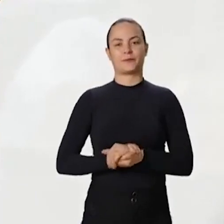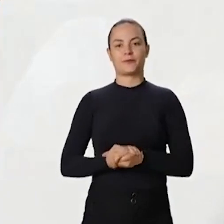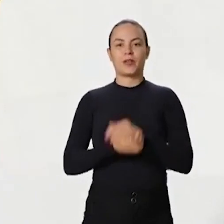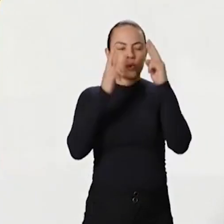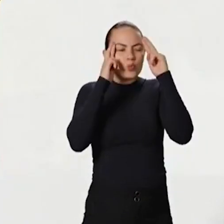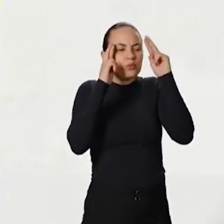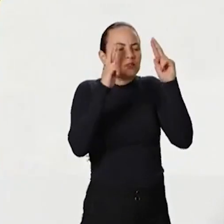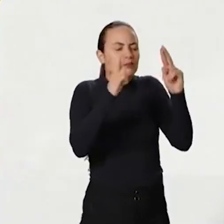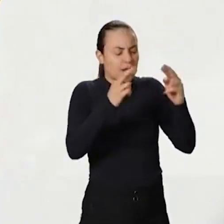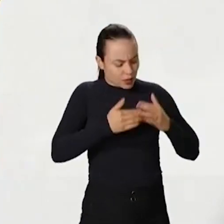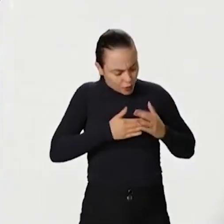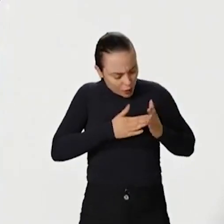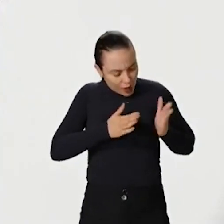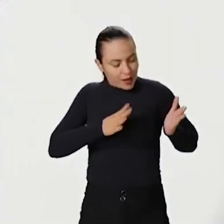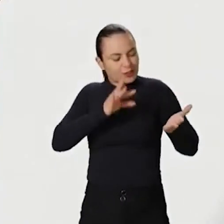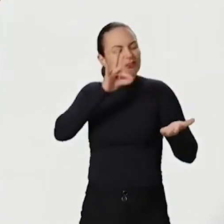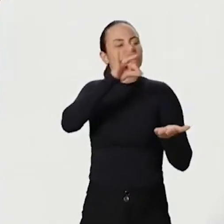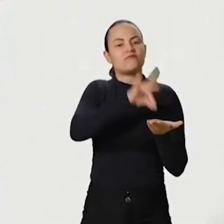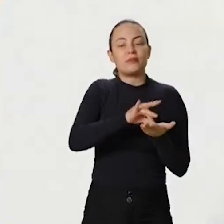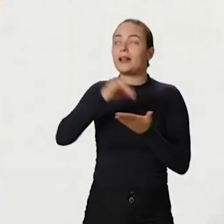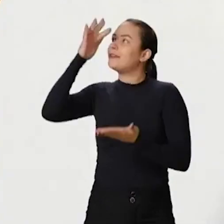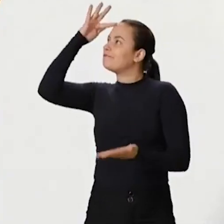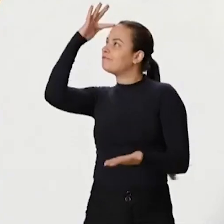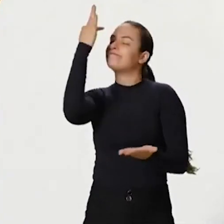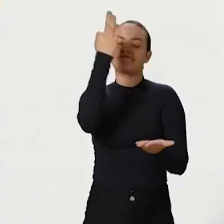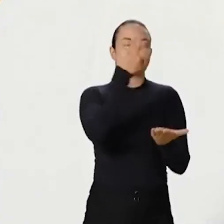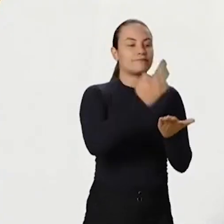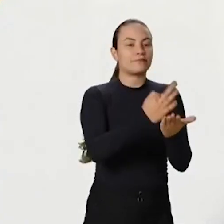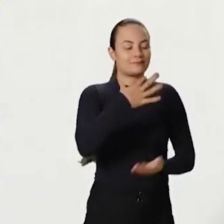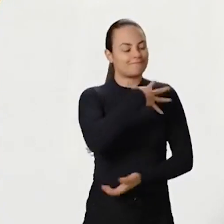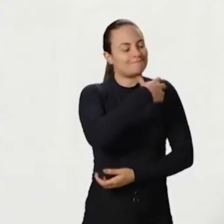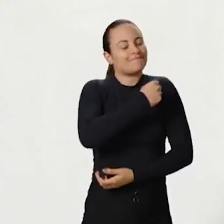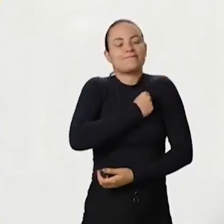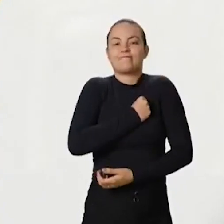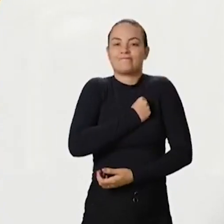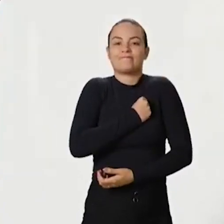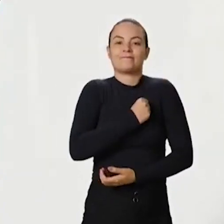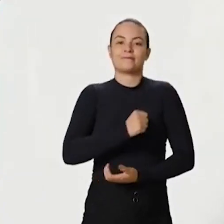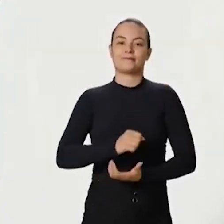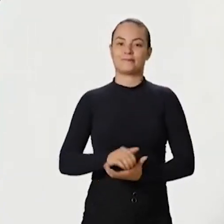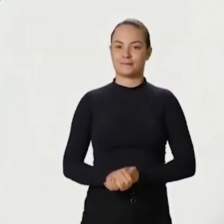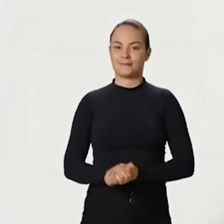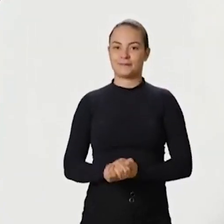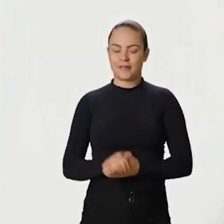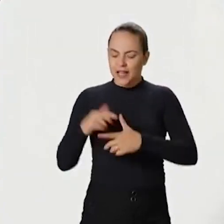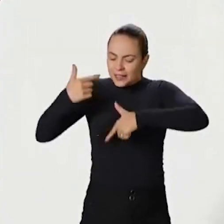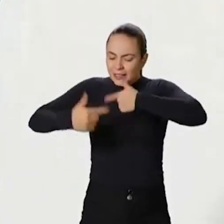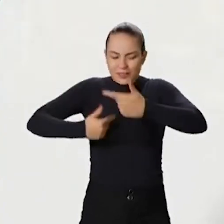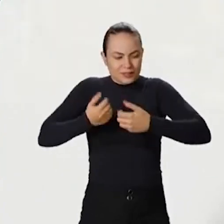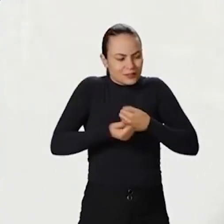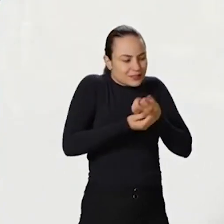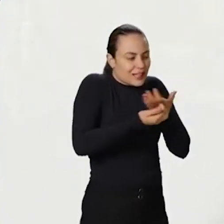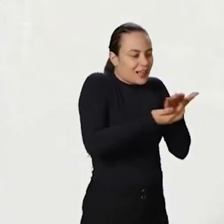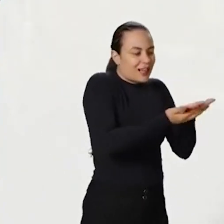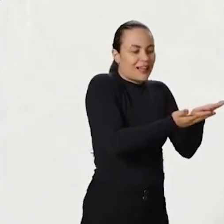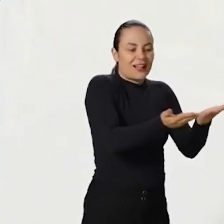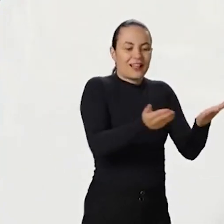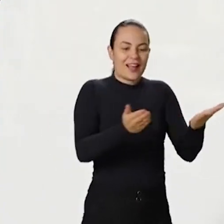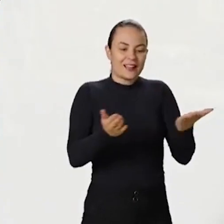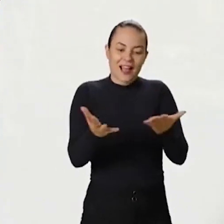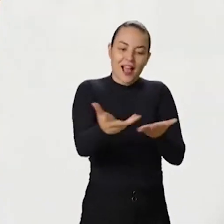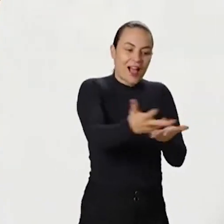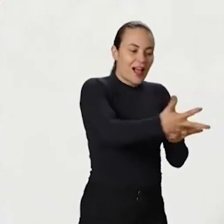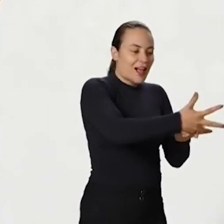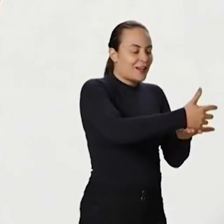educação, da honestidade, da fé e do amor. Quando fazemos por nossas crianças, fazemos por